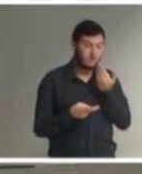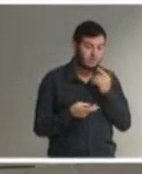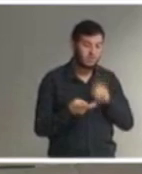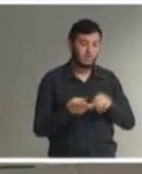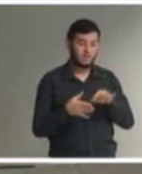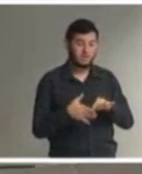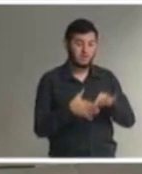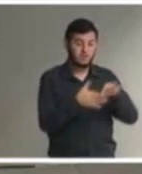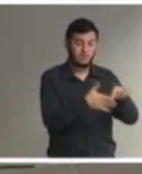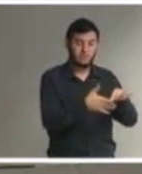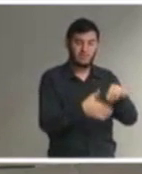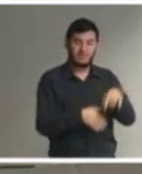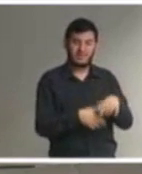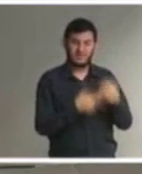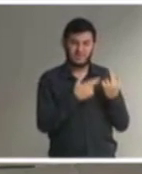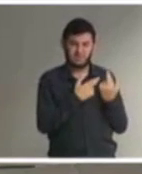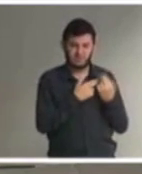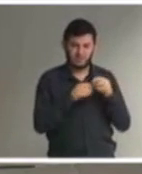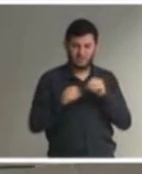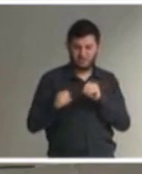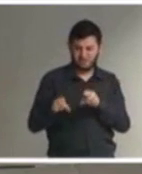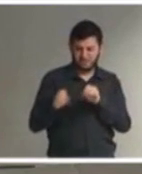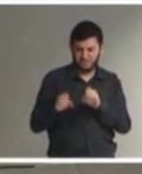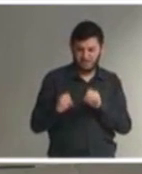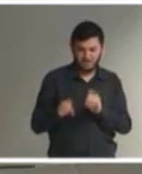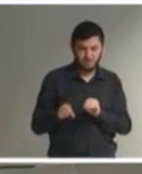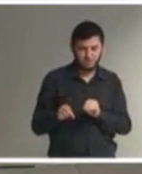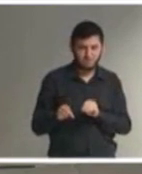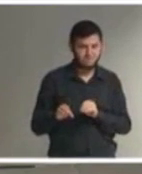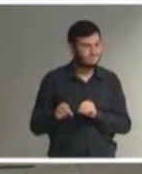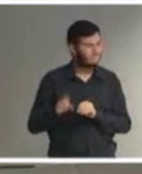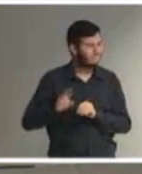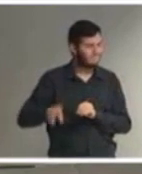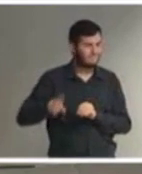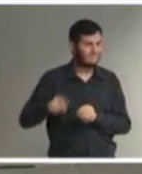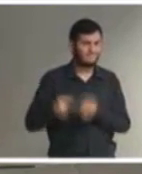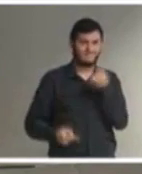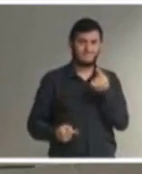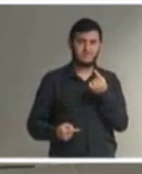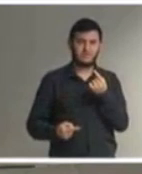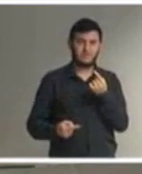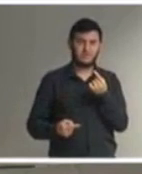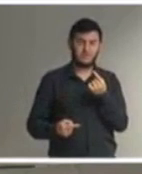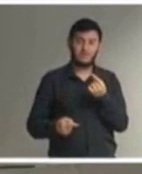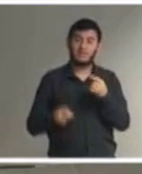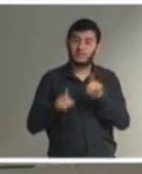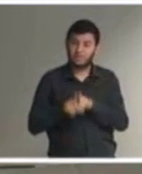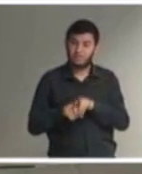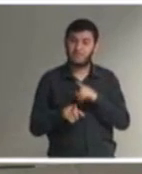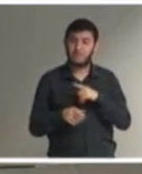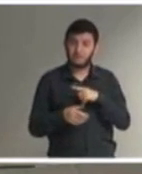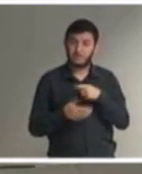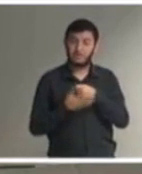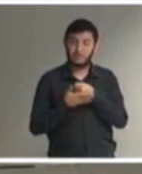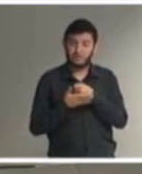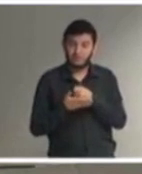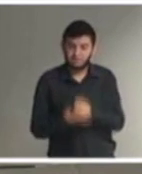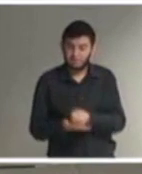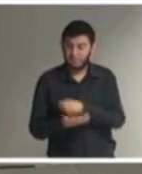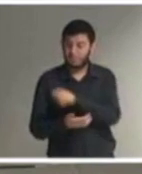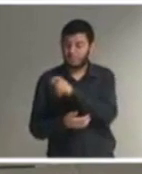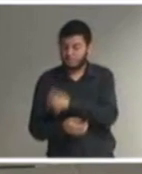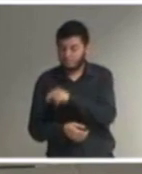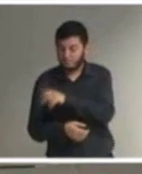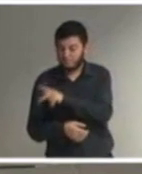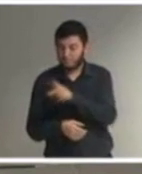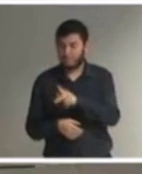transmissão do conhecimento que é do professor titular com todo o apoio do professor responsável pelo atendimento